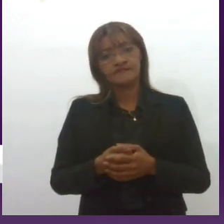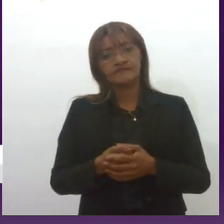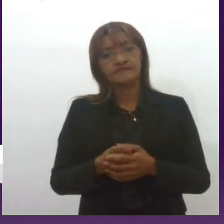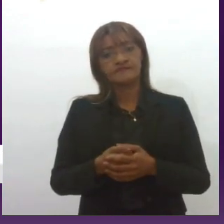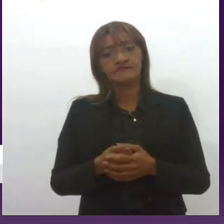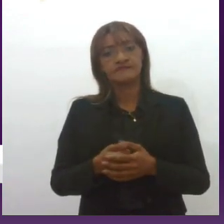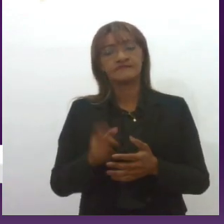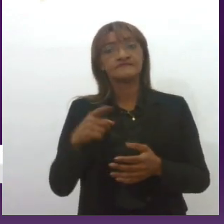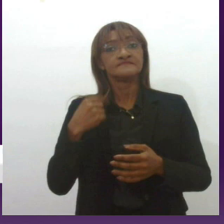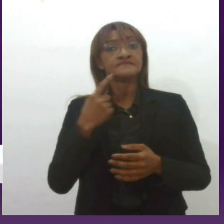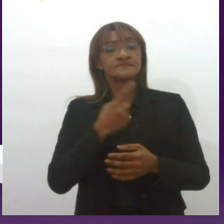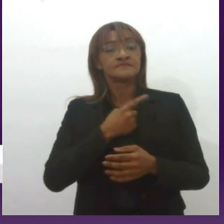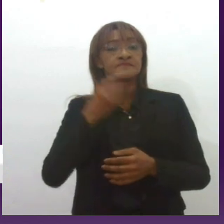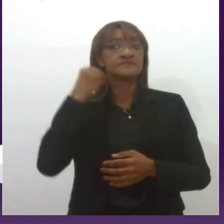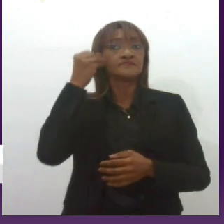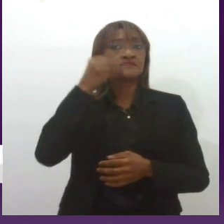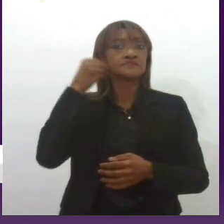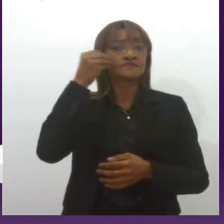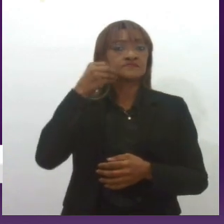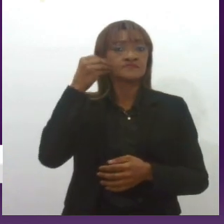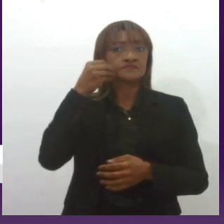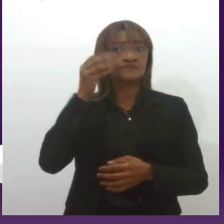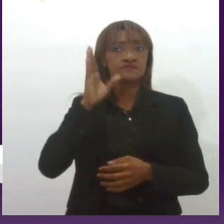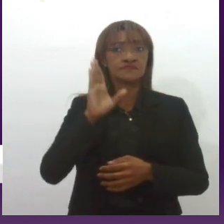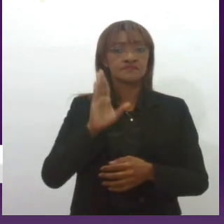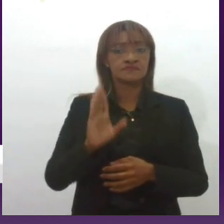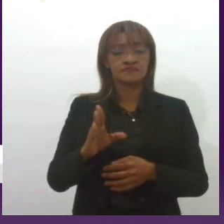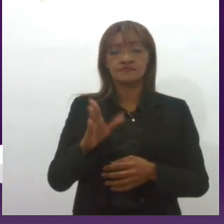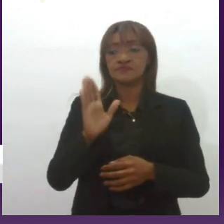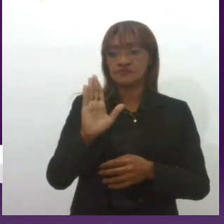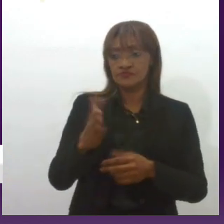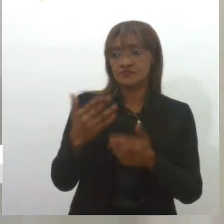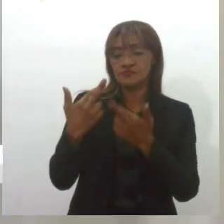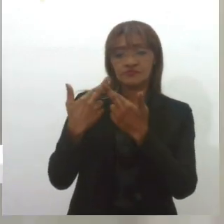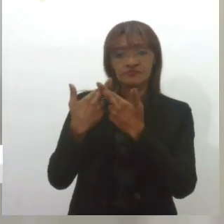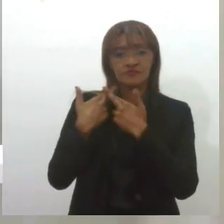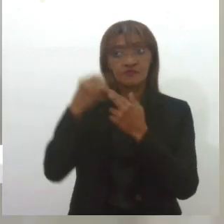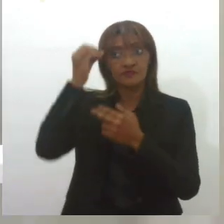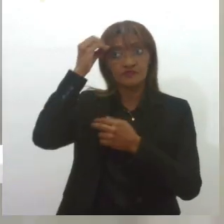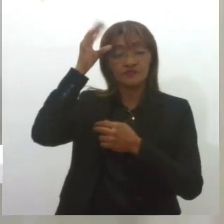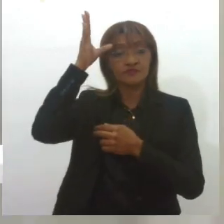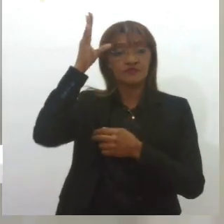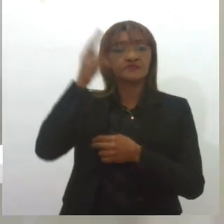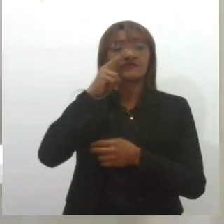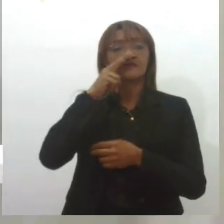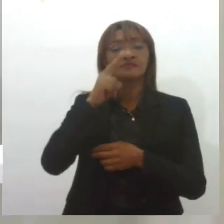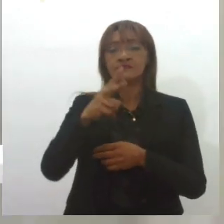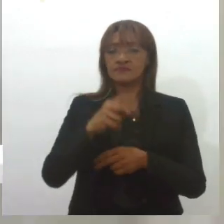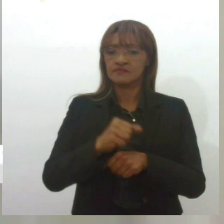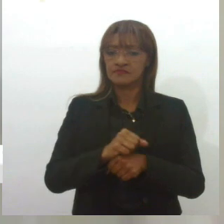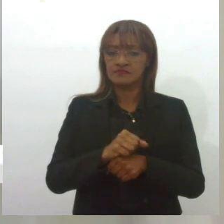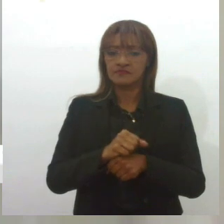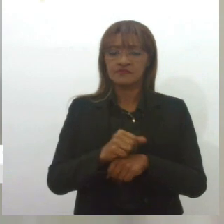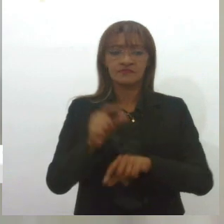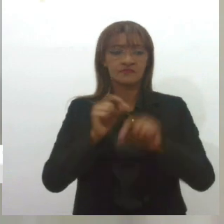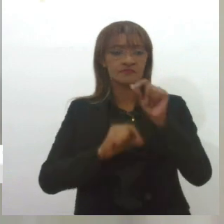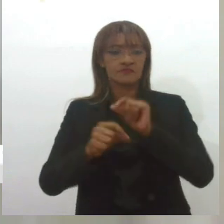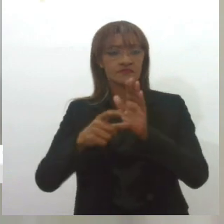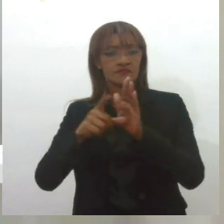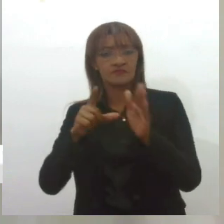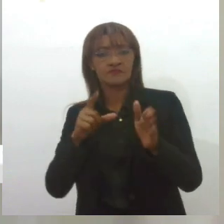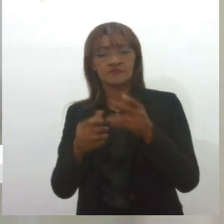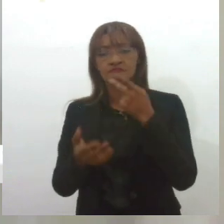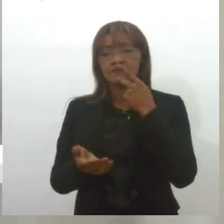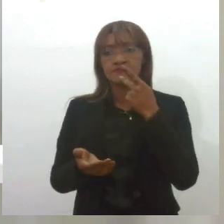bagagem de responsabilidade, uma bagagem emocional muito grande, principalmente pelo fato de que, como eu falei anteriormente,